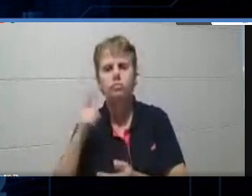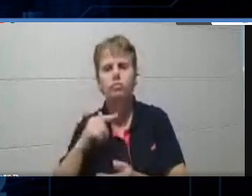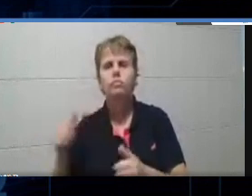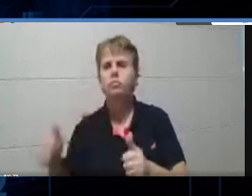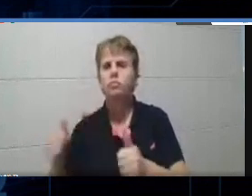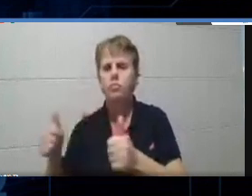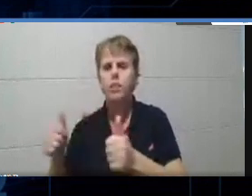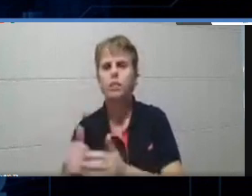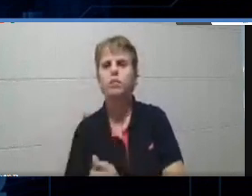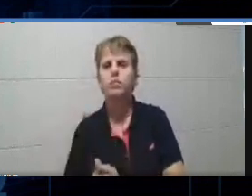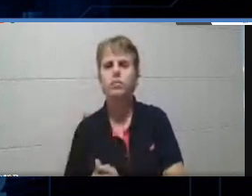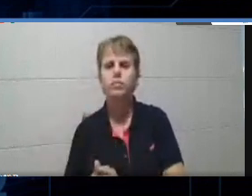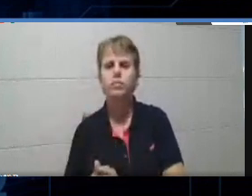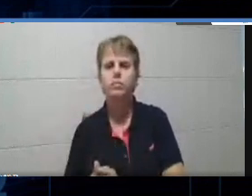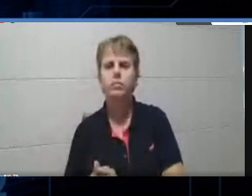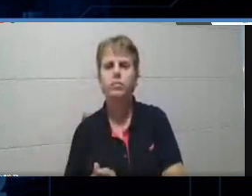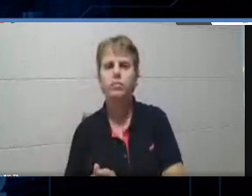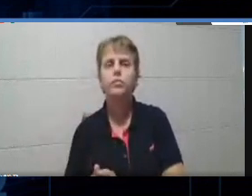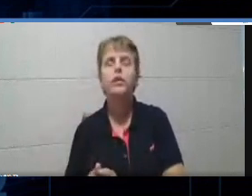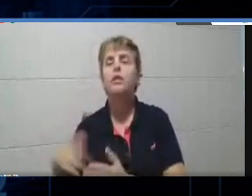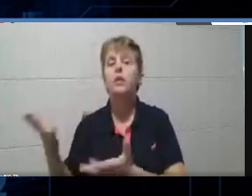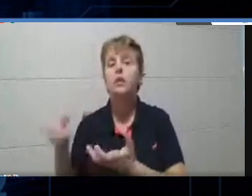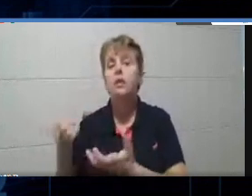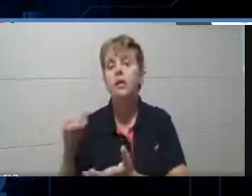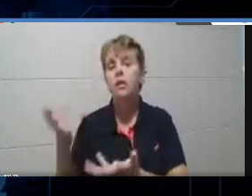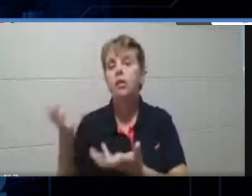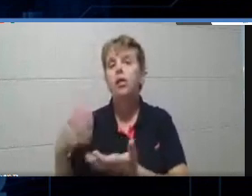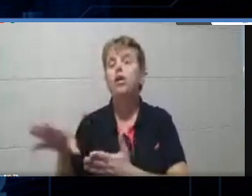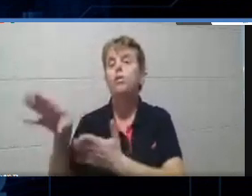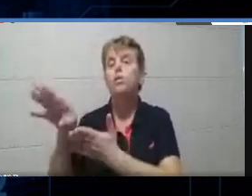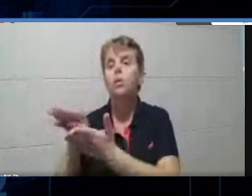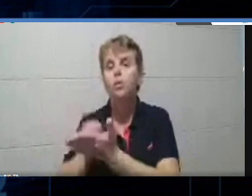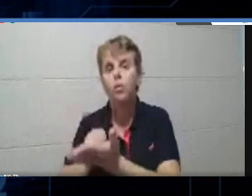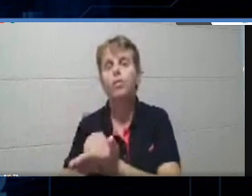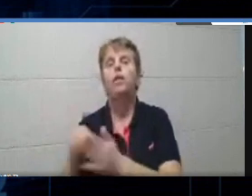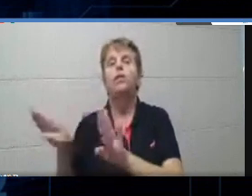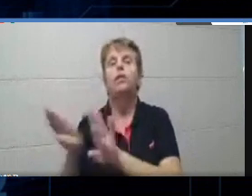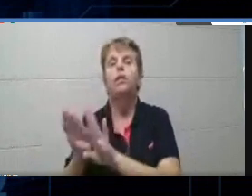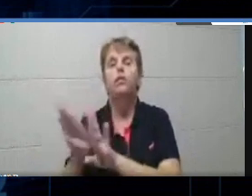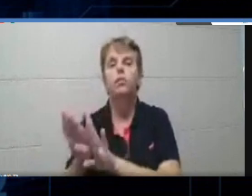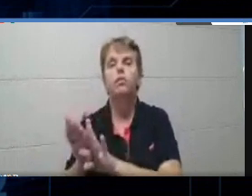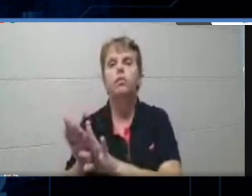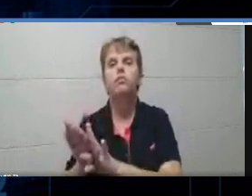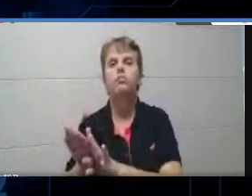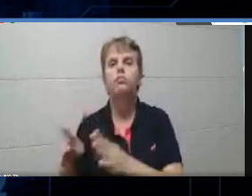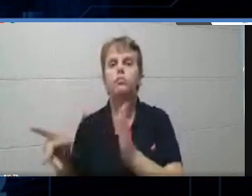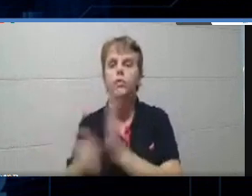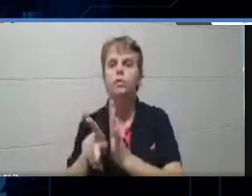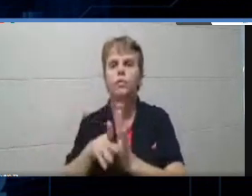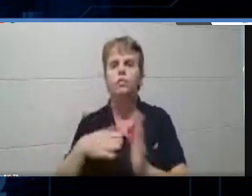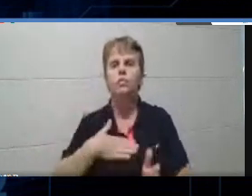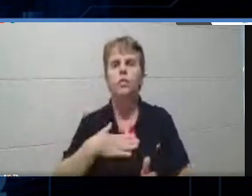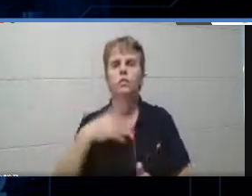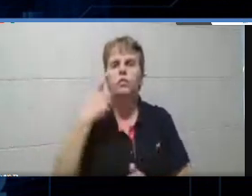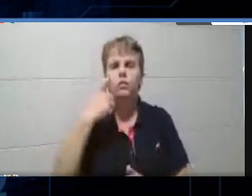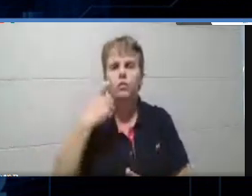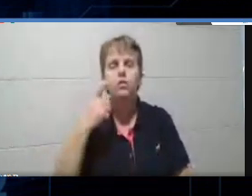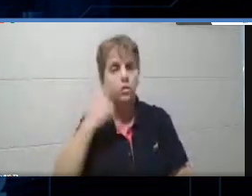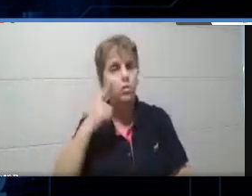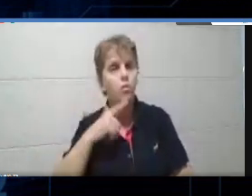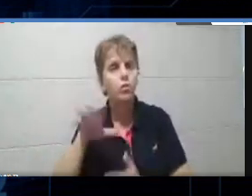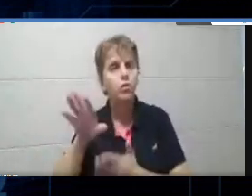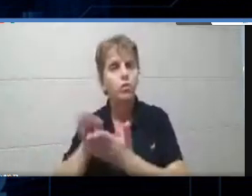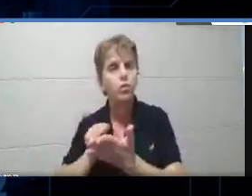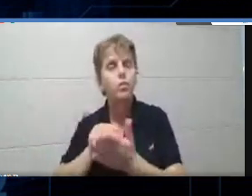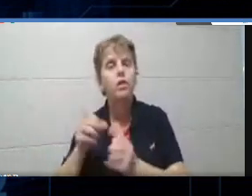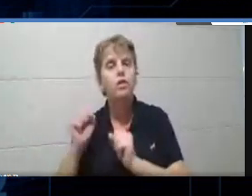cópia, se alguma coisa for... Se for do meu interesse, né? De estar fazendo uma cópia, eu posso fazer uma cópia. Ou